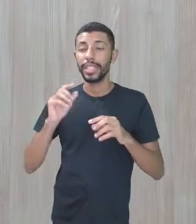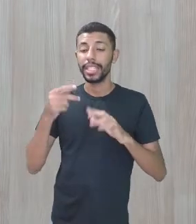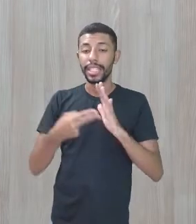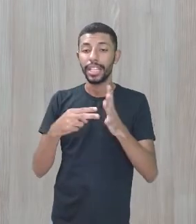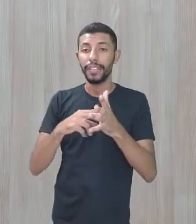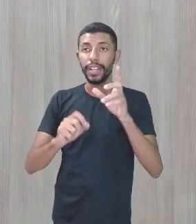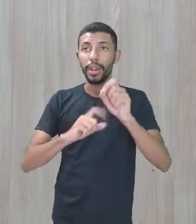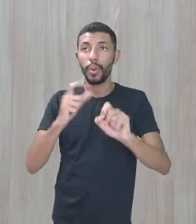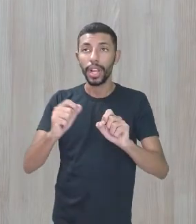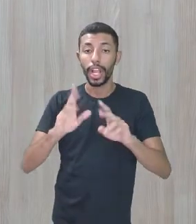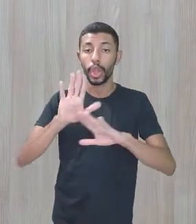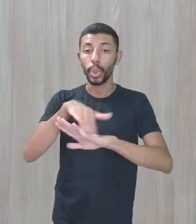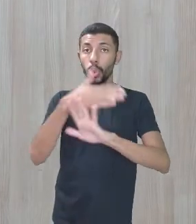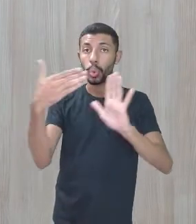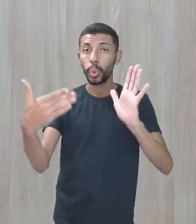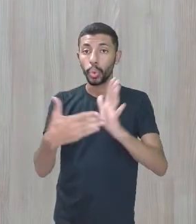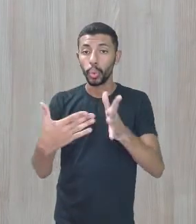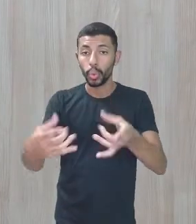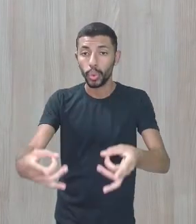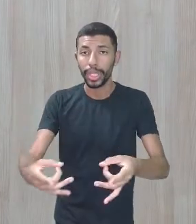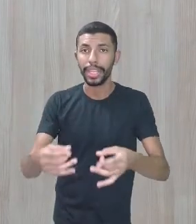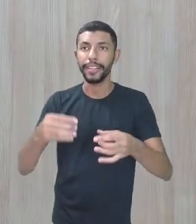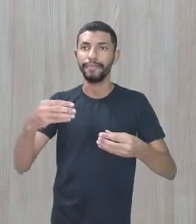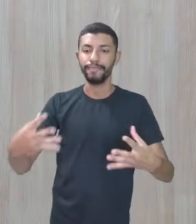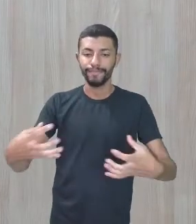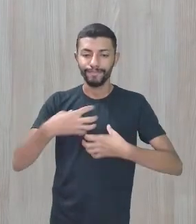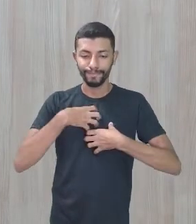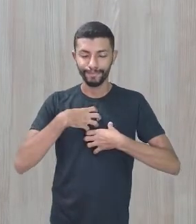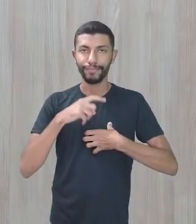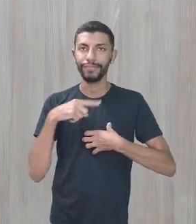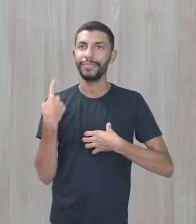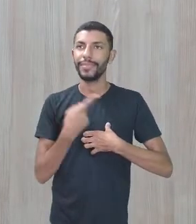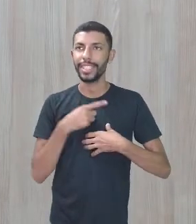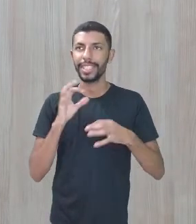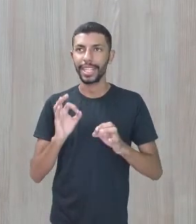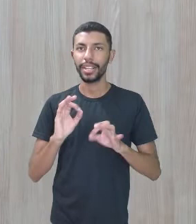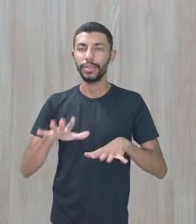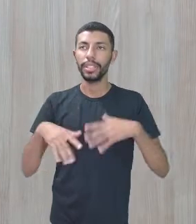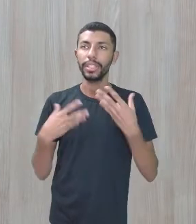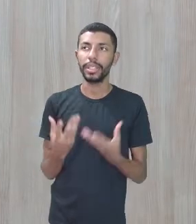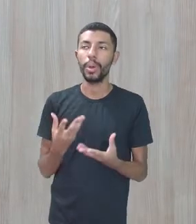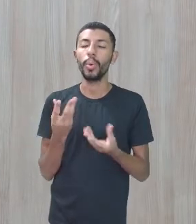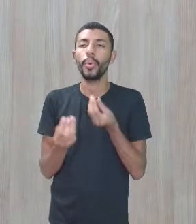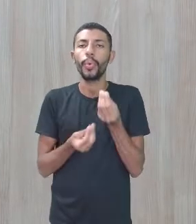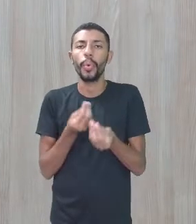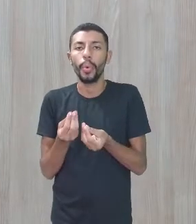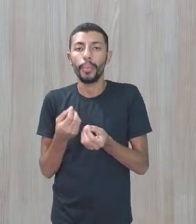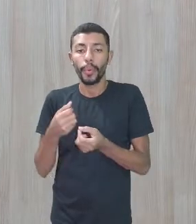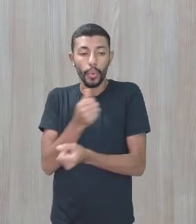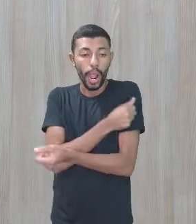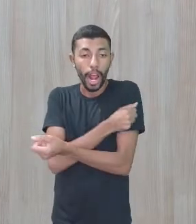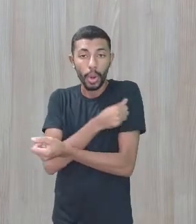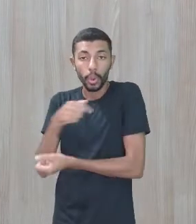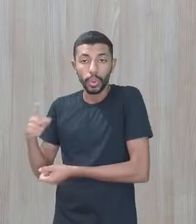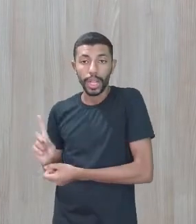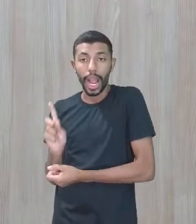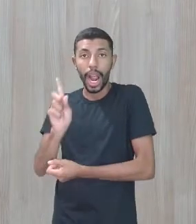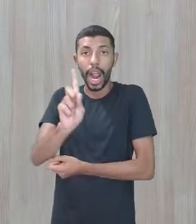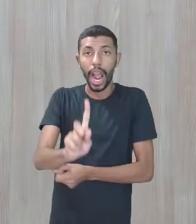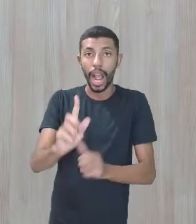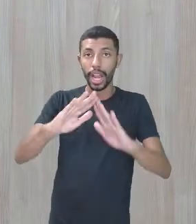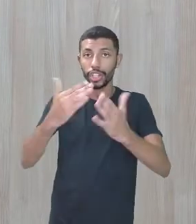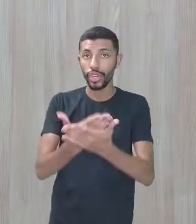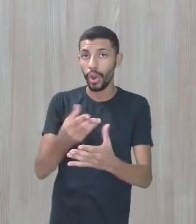relacionado à afetividade. Então, como esse estudante está chegando na escola? E o acolhimento? Como é que se dá esse